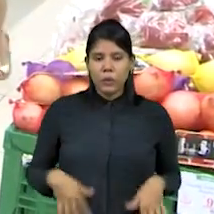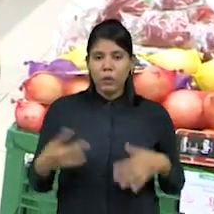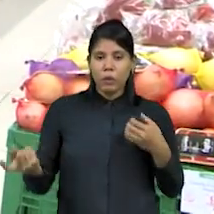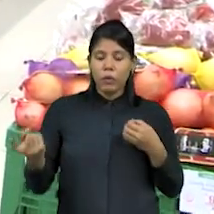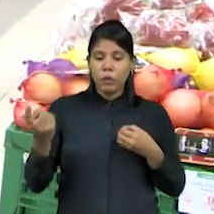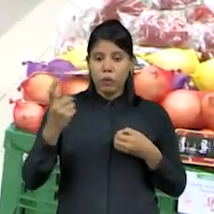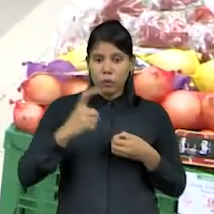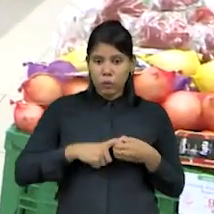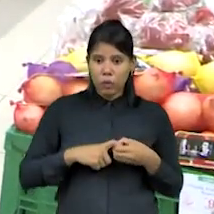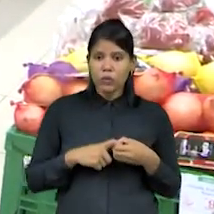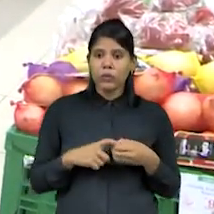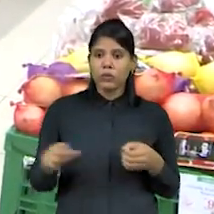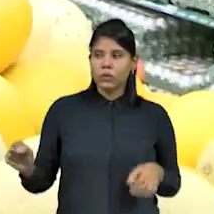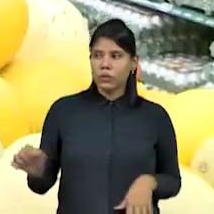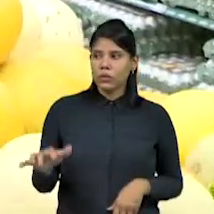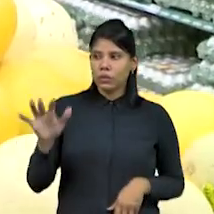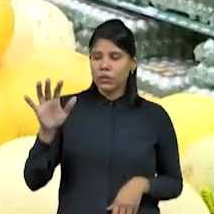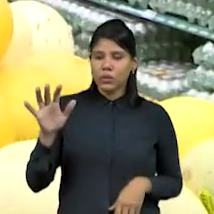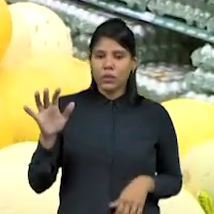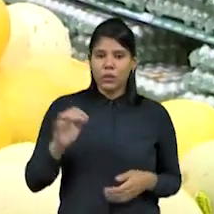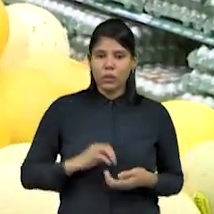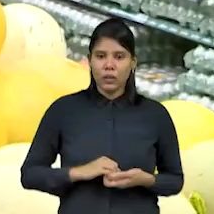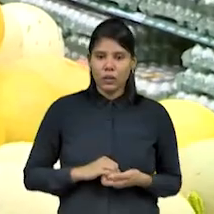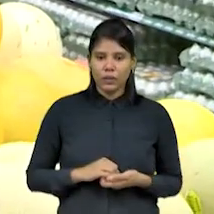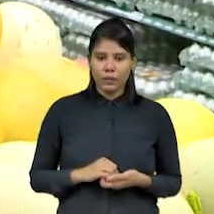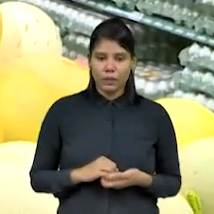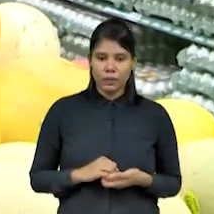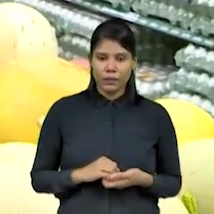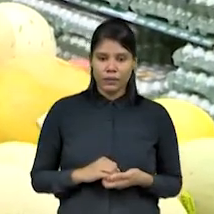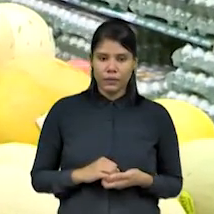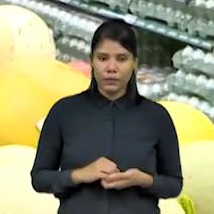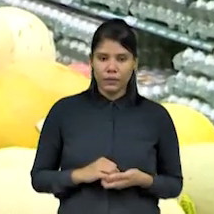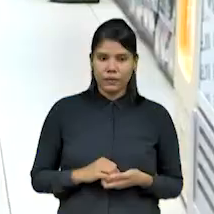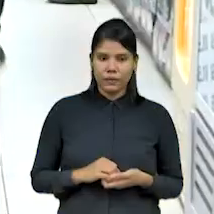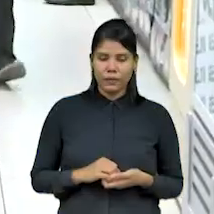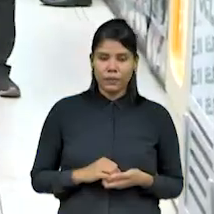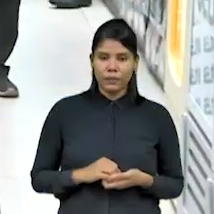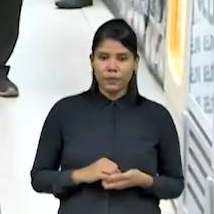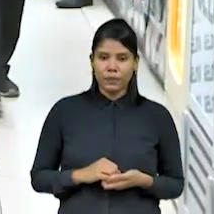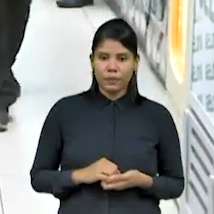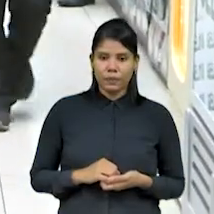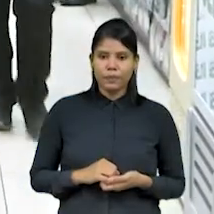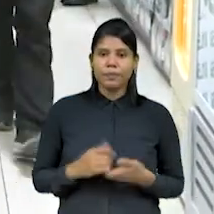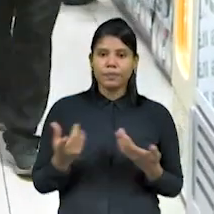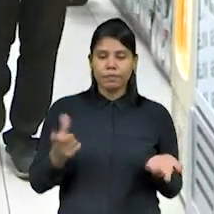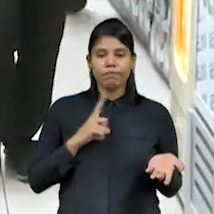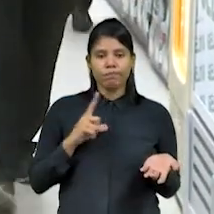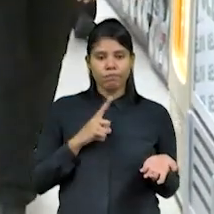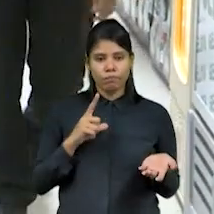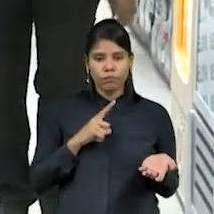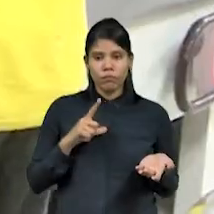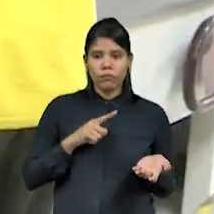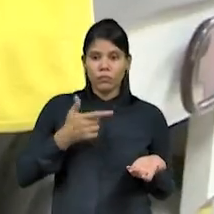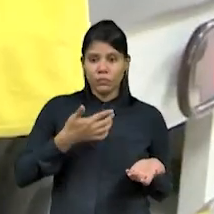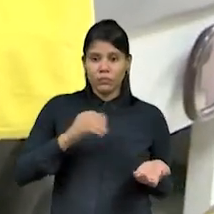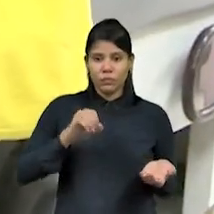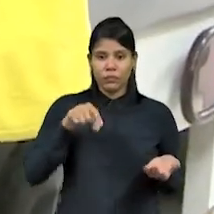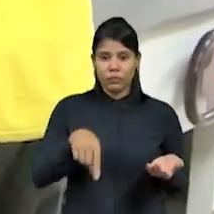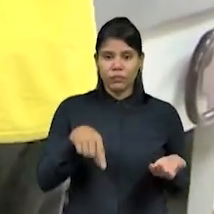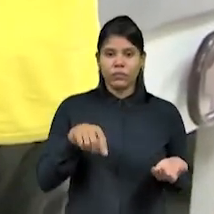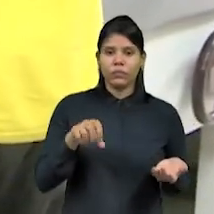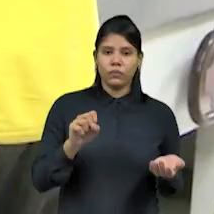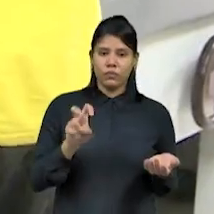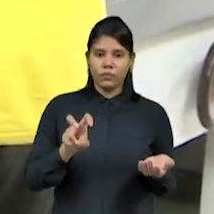de preços ao consumidor amplo, o que não acontecia desde outubro de 2021, ficando em 10,54%